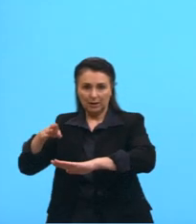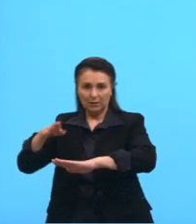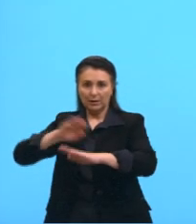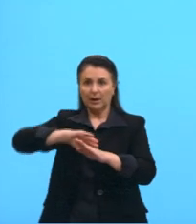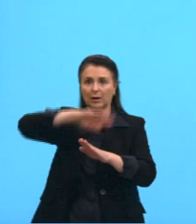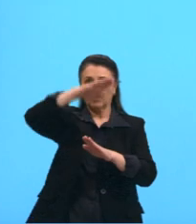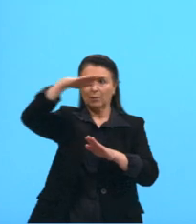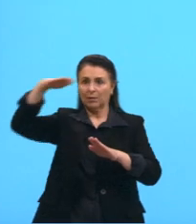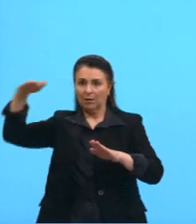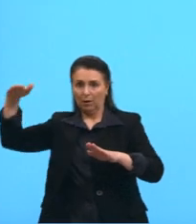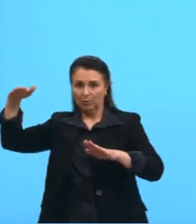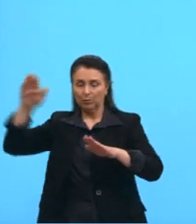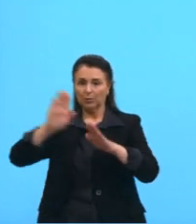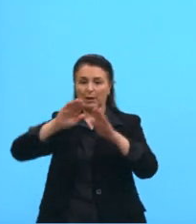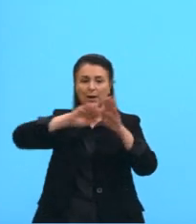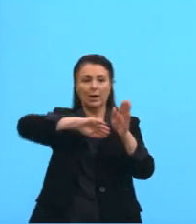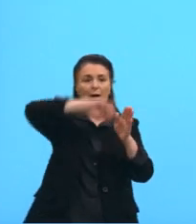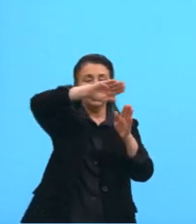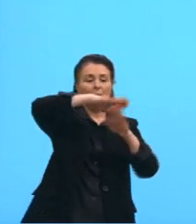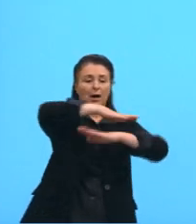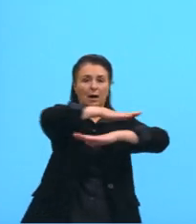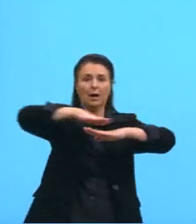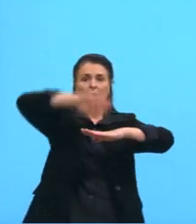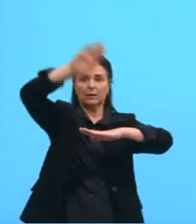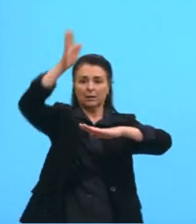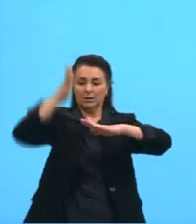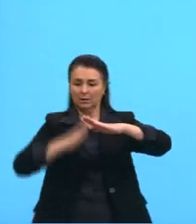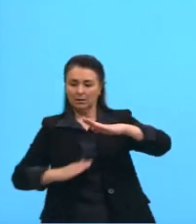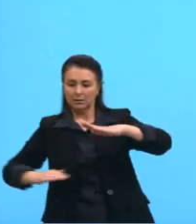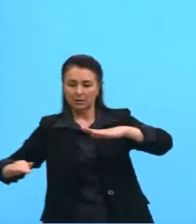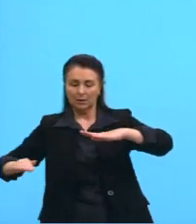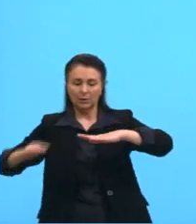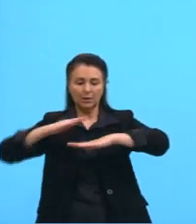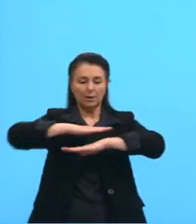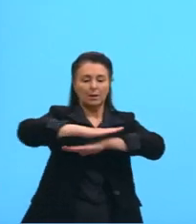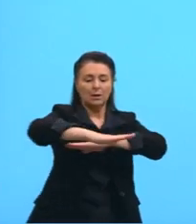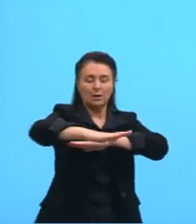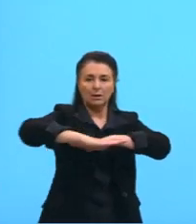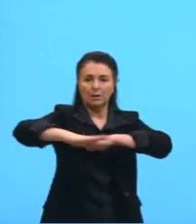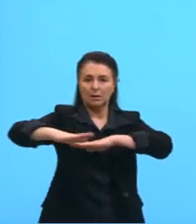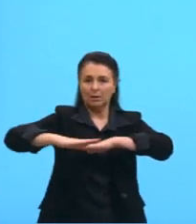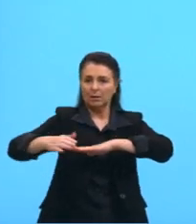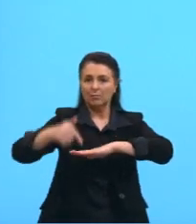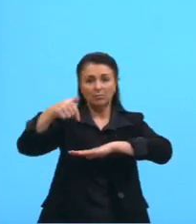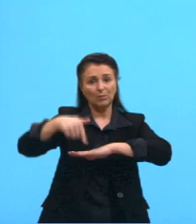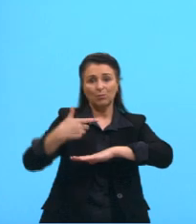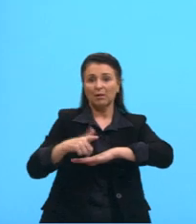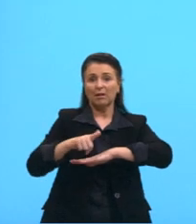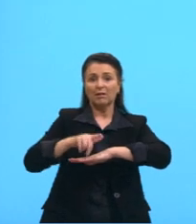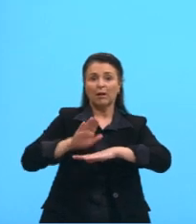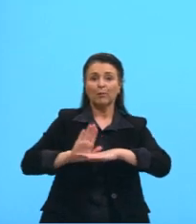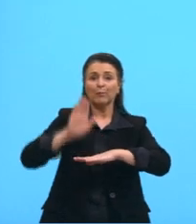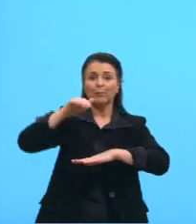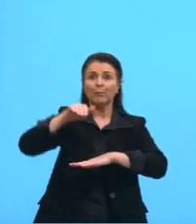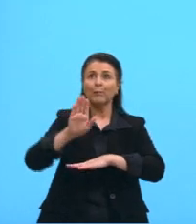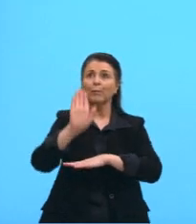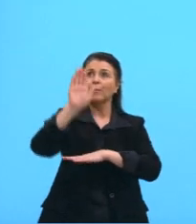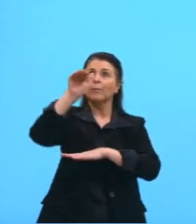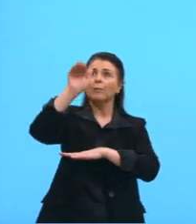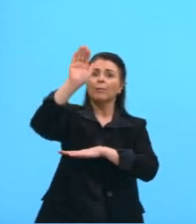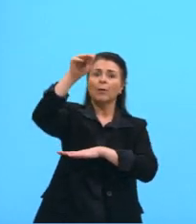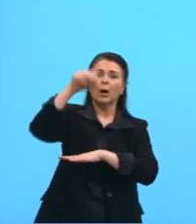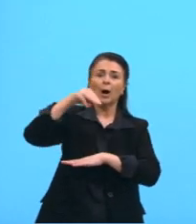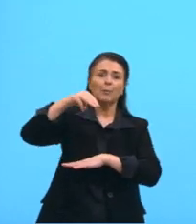planícies, tá, gurizada. Então, vai ser basicamente isso. Não vai ter, por exemplo, montanha, como eu falei para vocês, né, nós somos um país que estamos